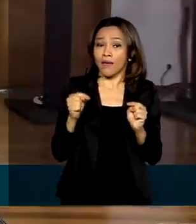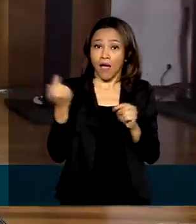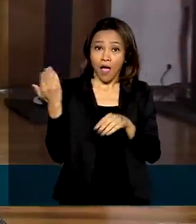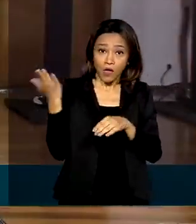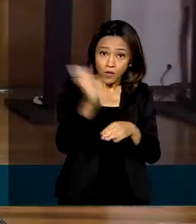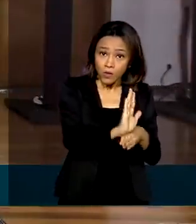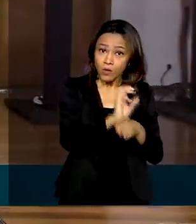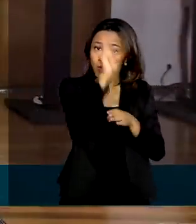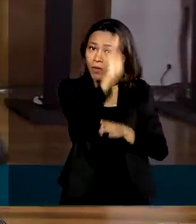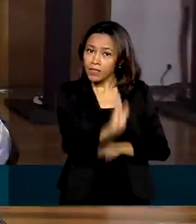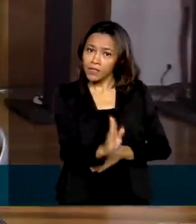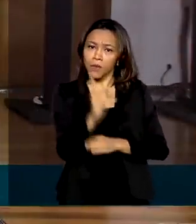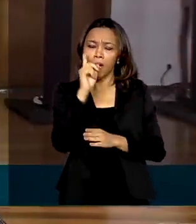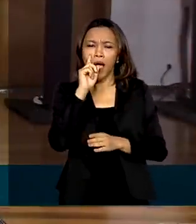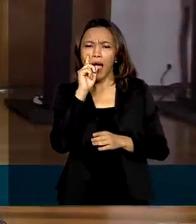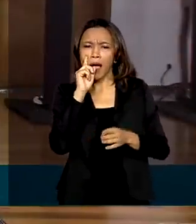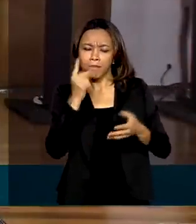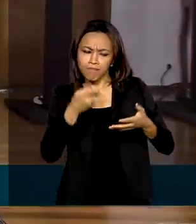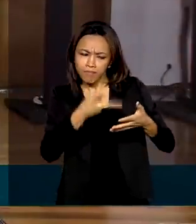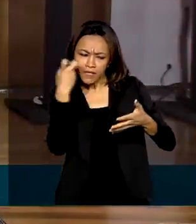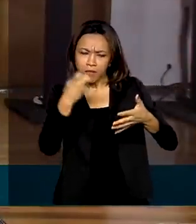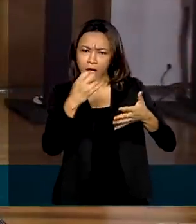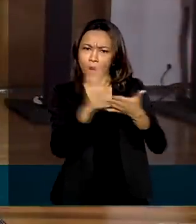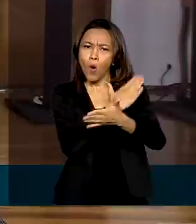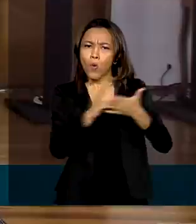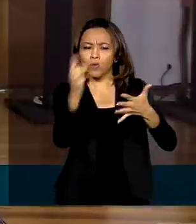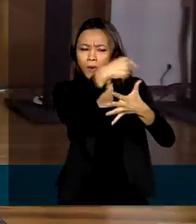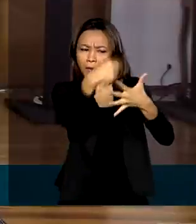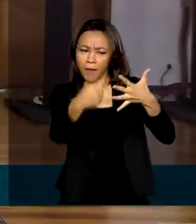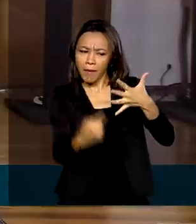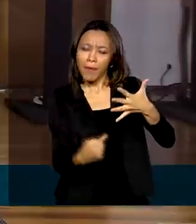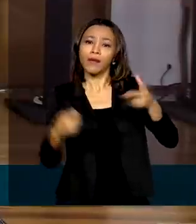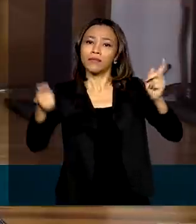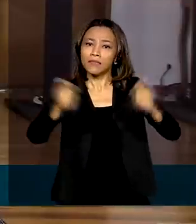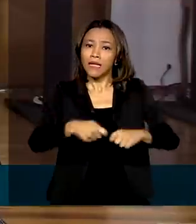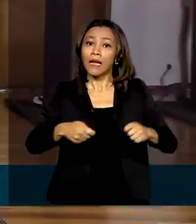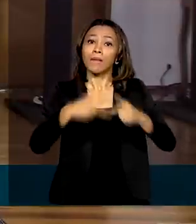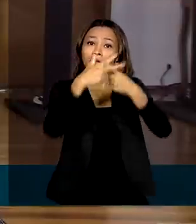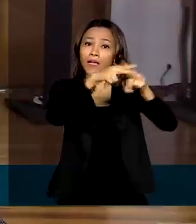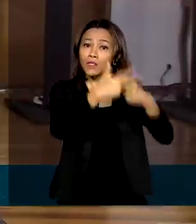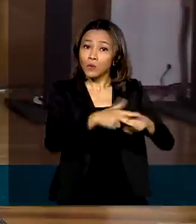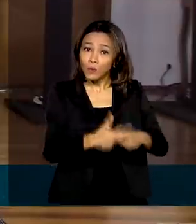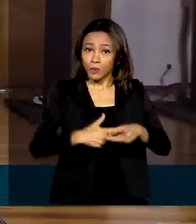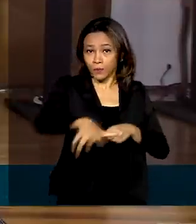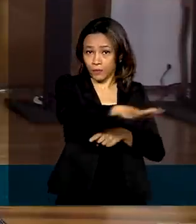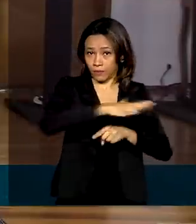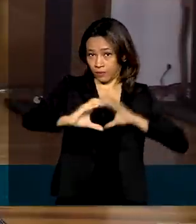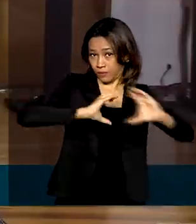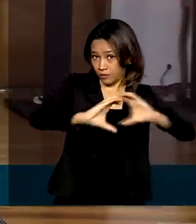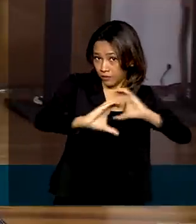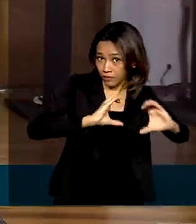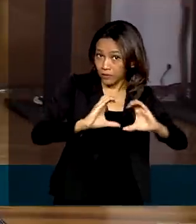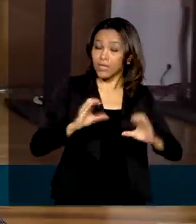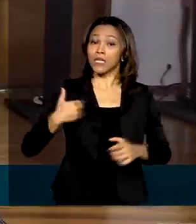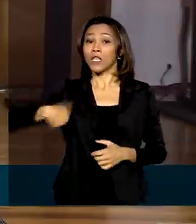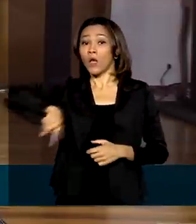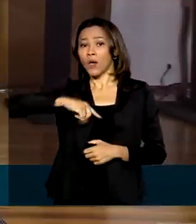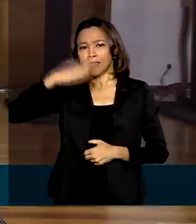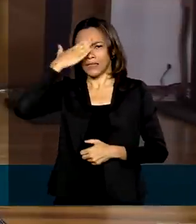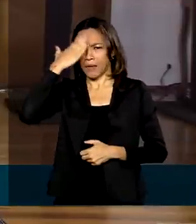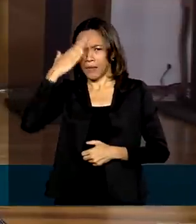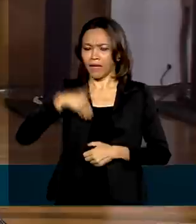Brasil a identificar alguns ajustes que podem ser feitos no setor de comunicações. A gente sabe que por aqui a questão da